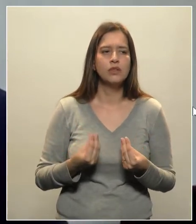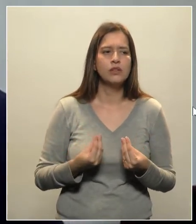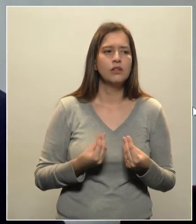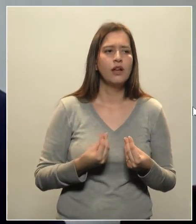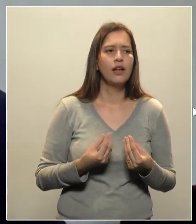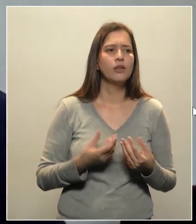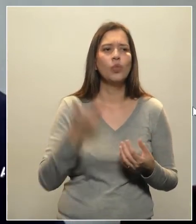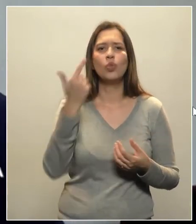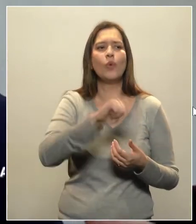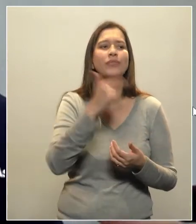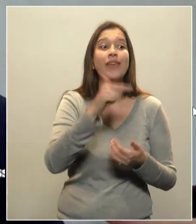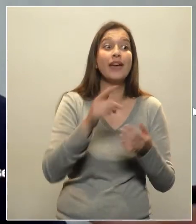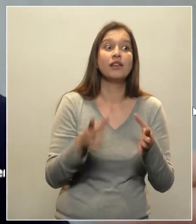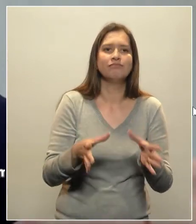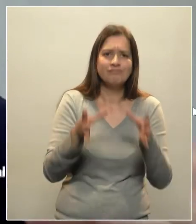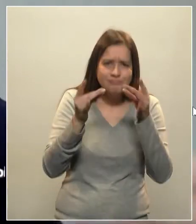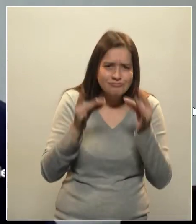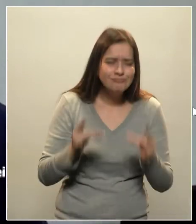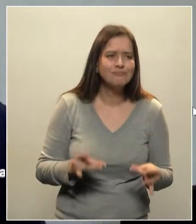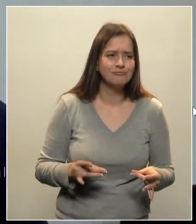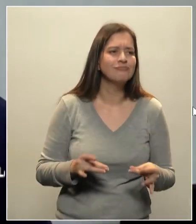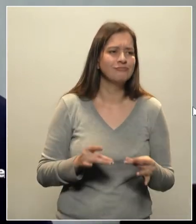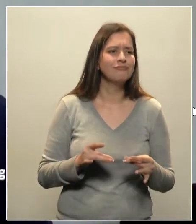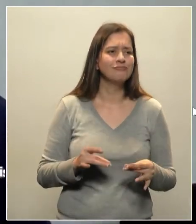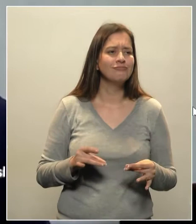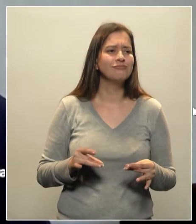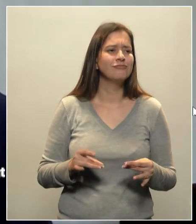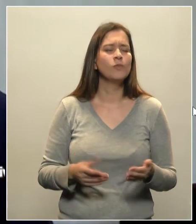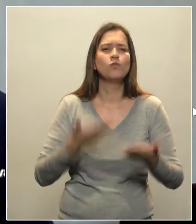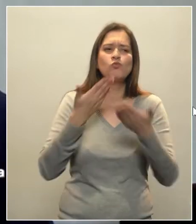específico. Aí, reforço escolar.